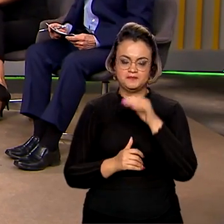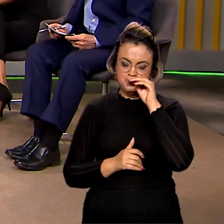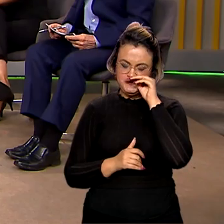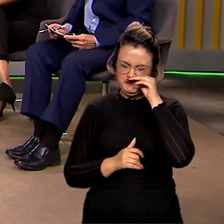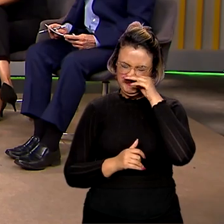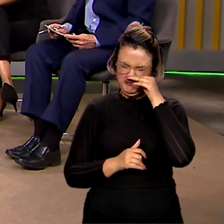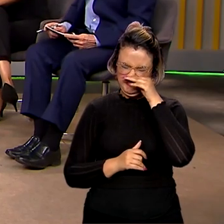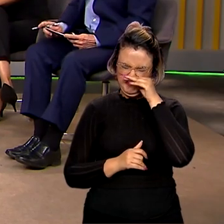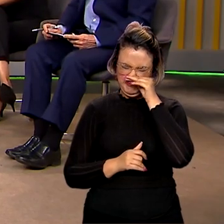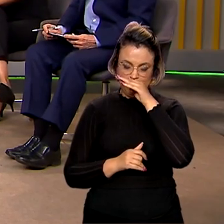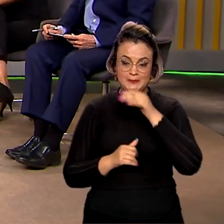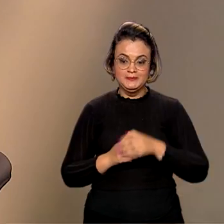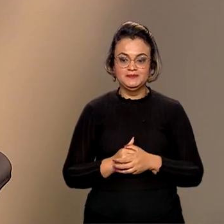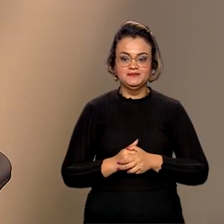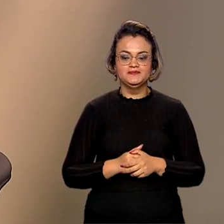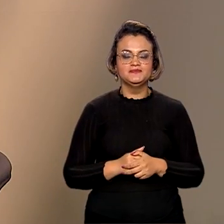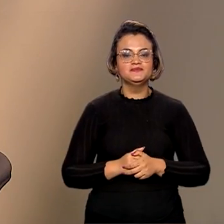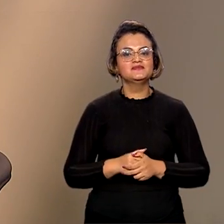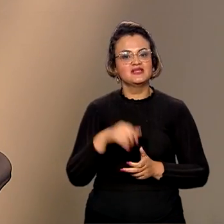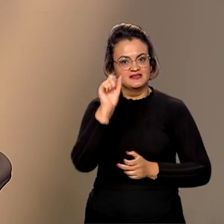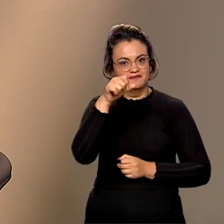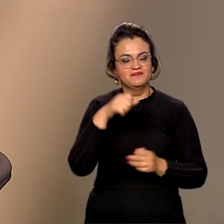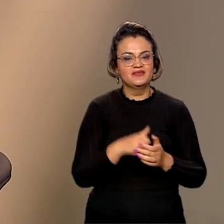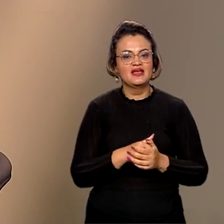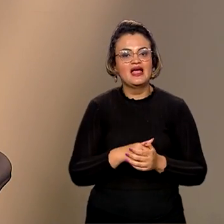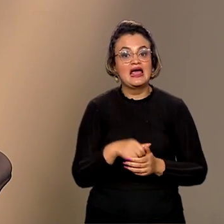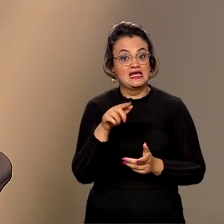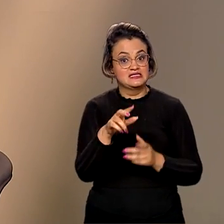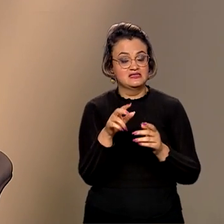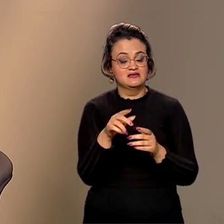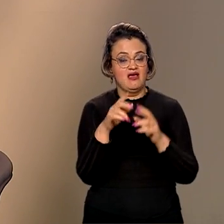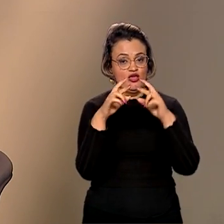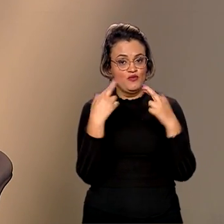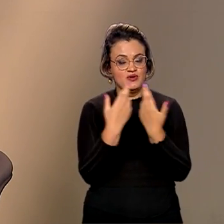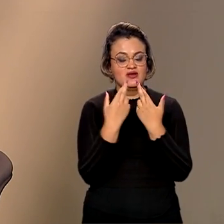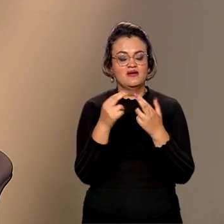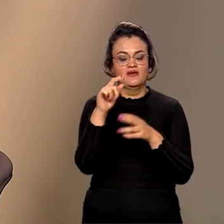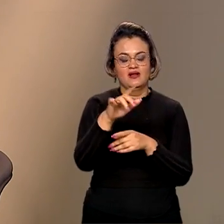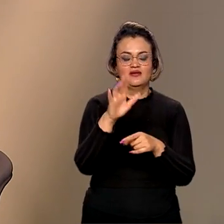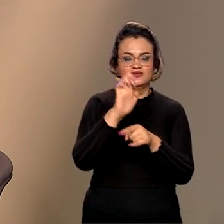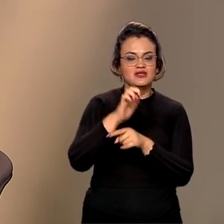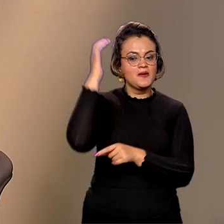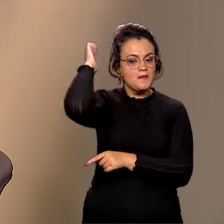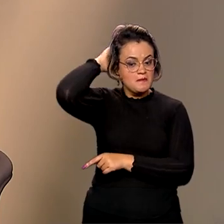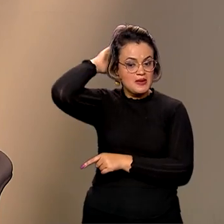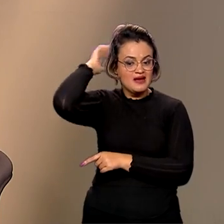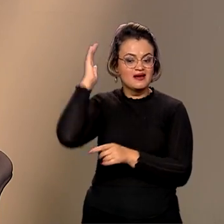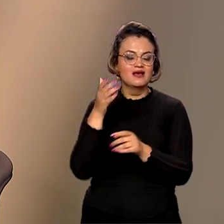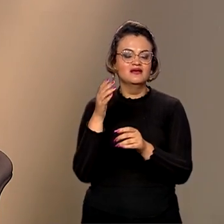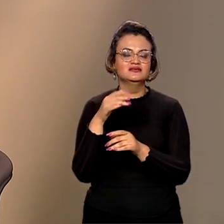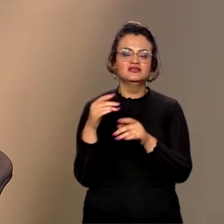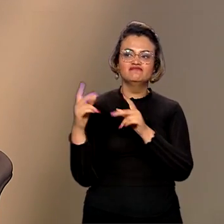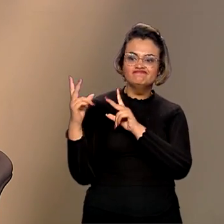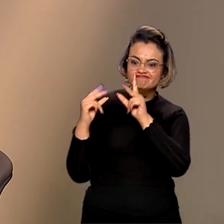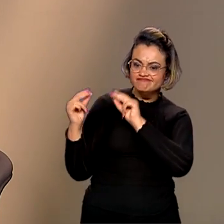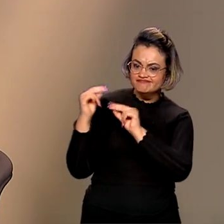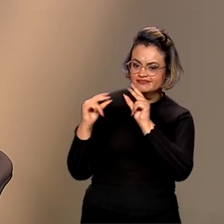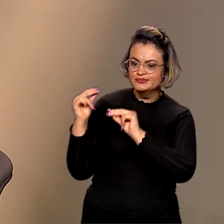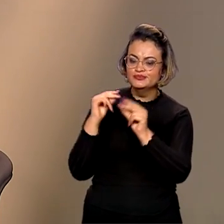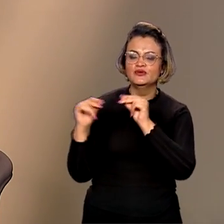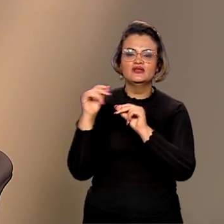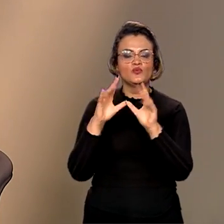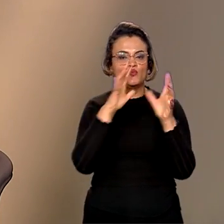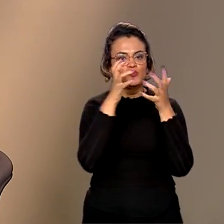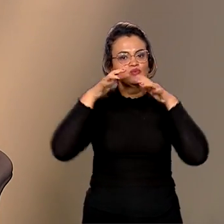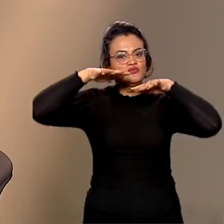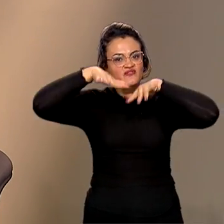Sim, sem dúvida. Essa cúpula vai ter uma grande repercussão, os olhos do mundo se